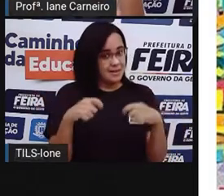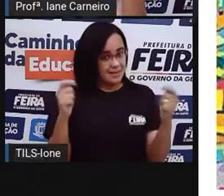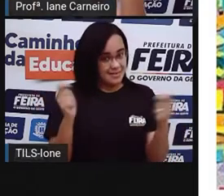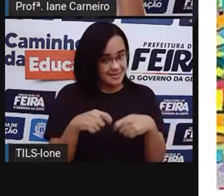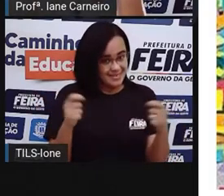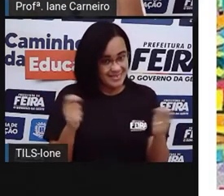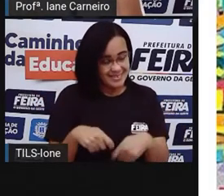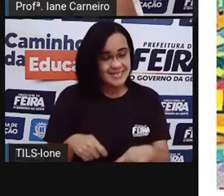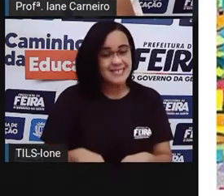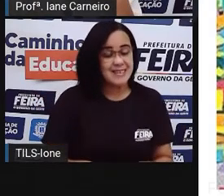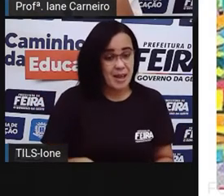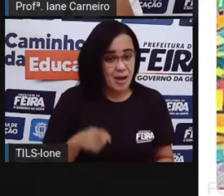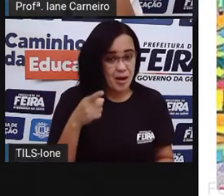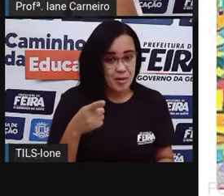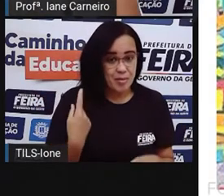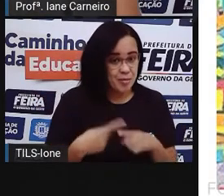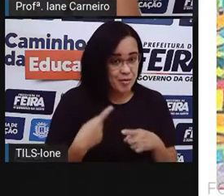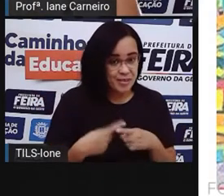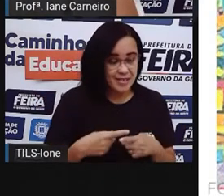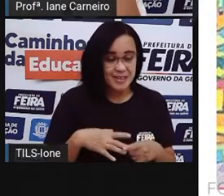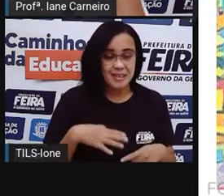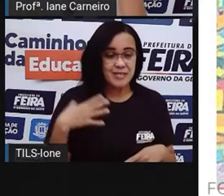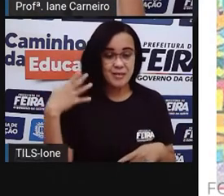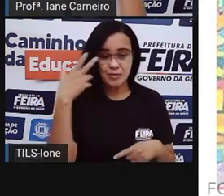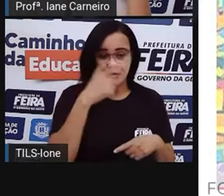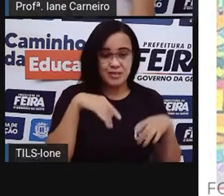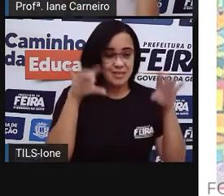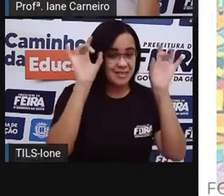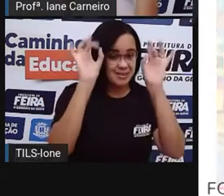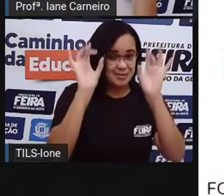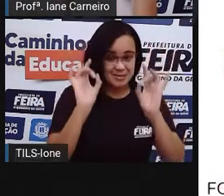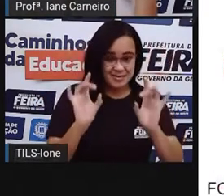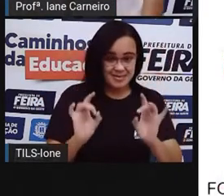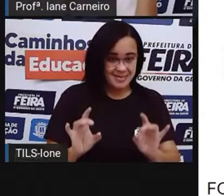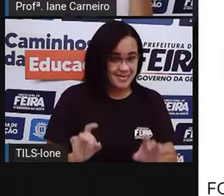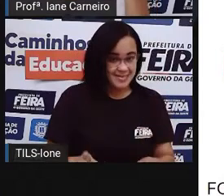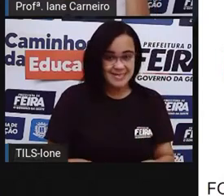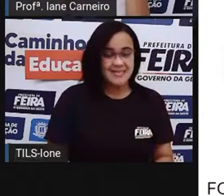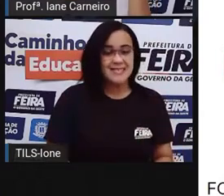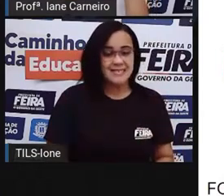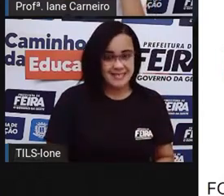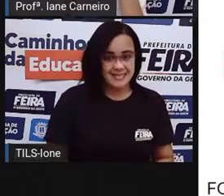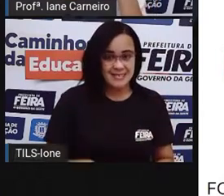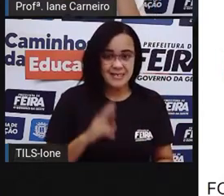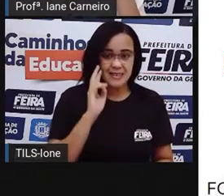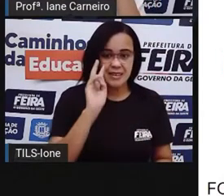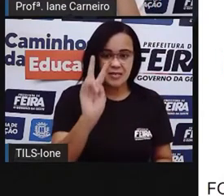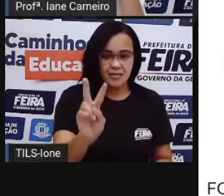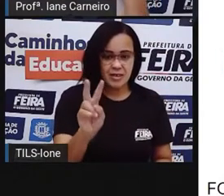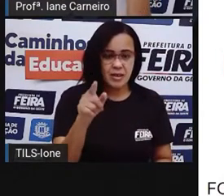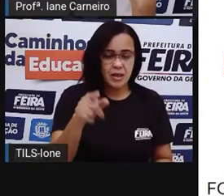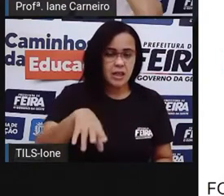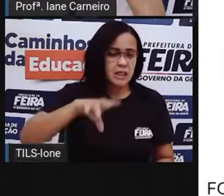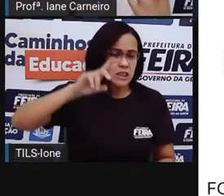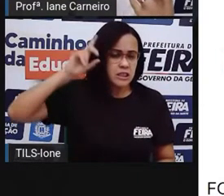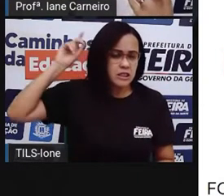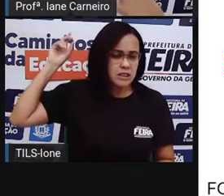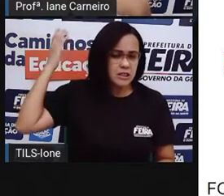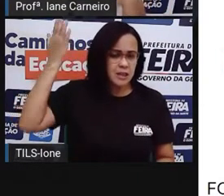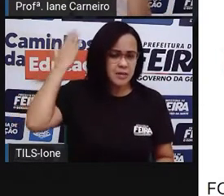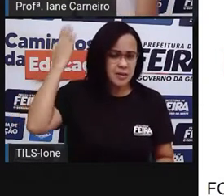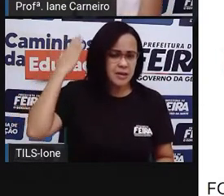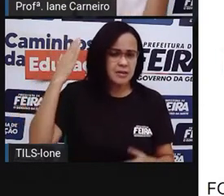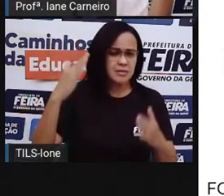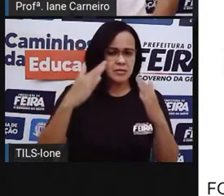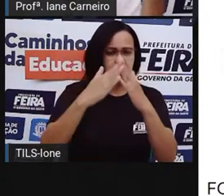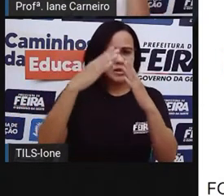charme bem especial para o mosaico. Aqui, ó, como a Pró falou, antigamente essa técnica era usada, né?